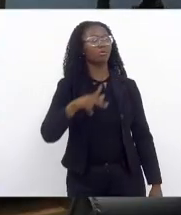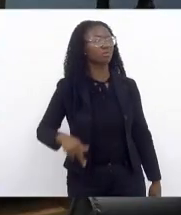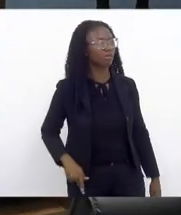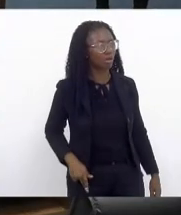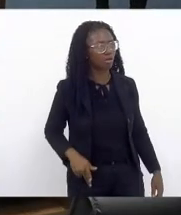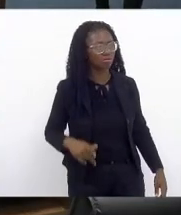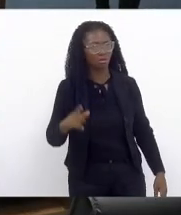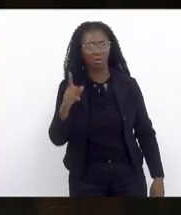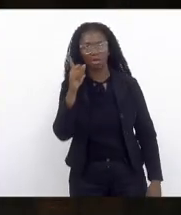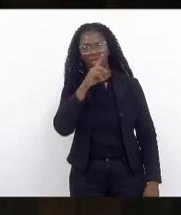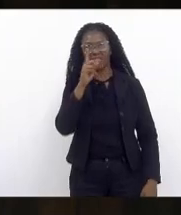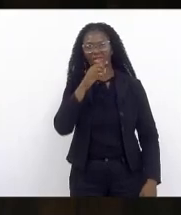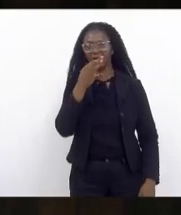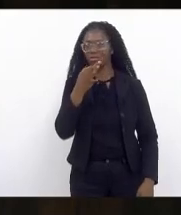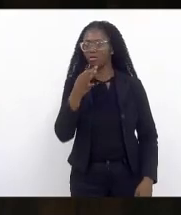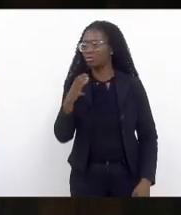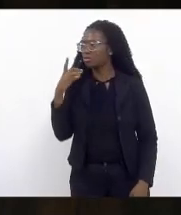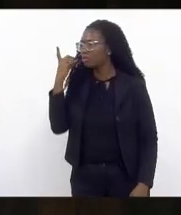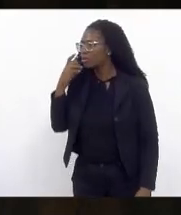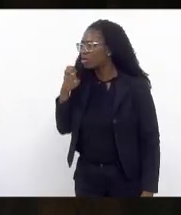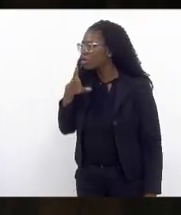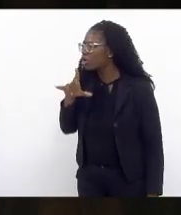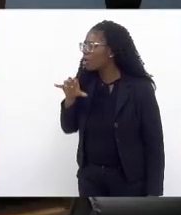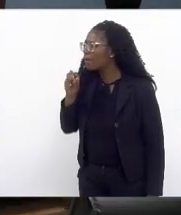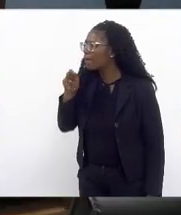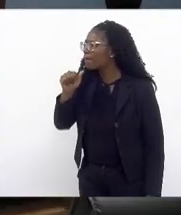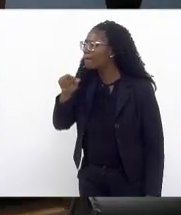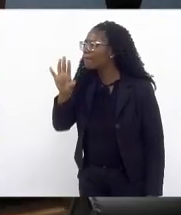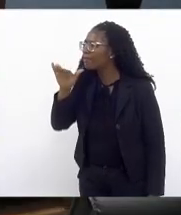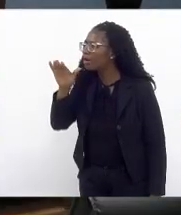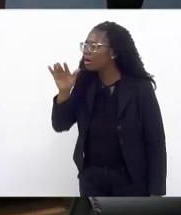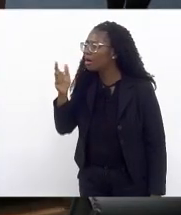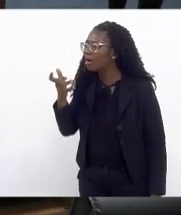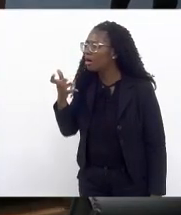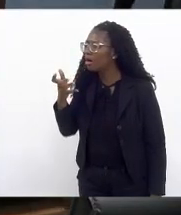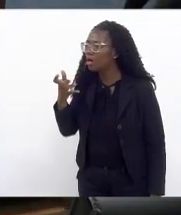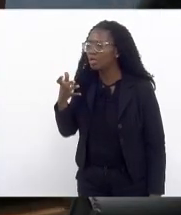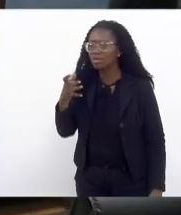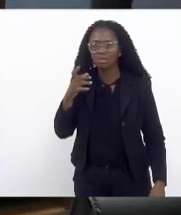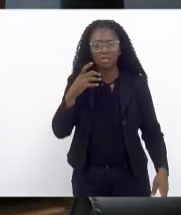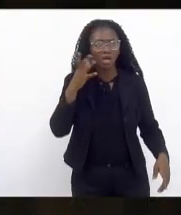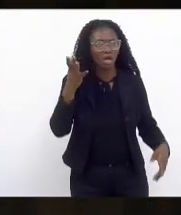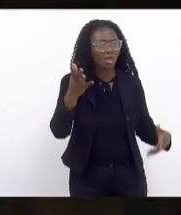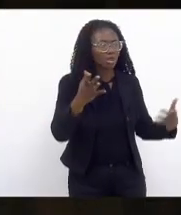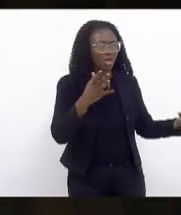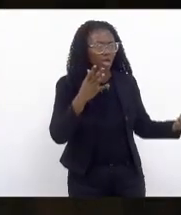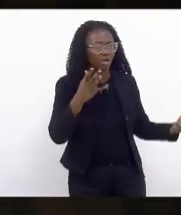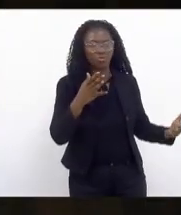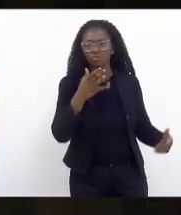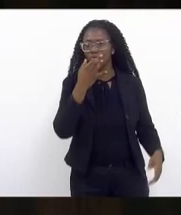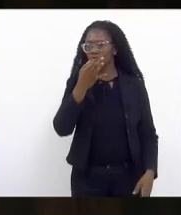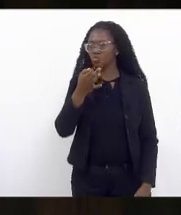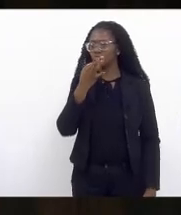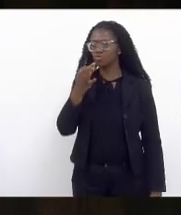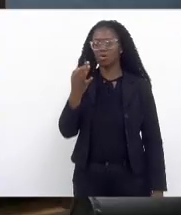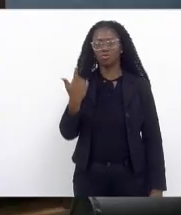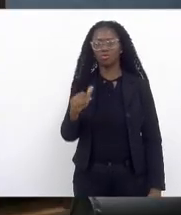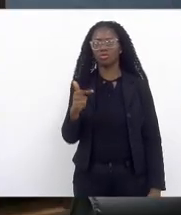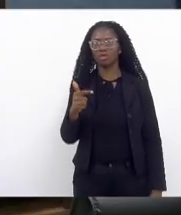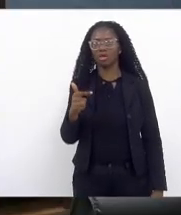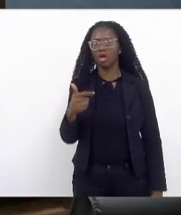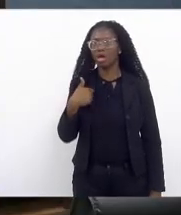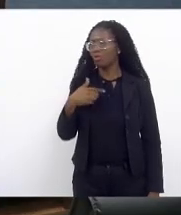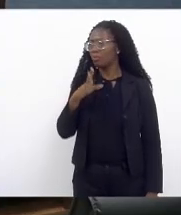deputado Eleomar não está chegando eu não vou falar